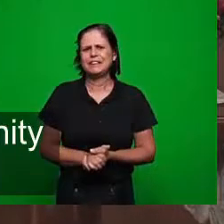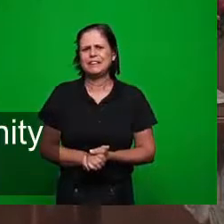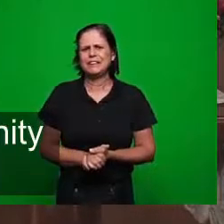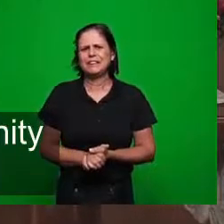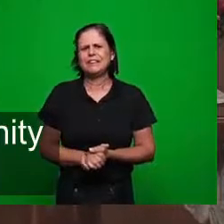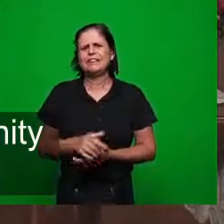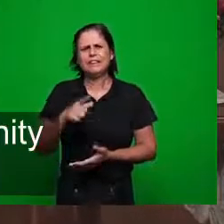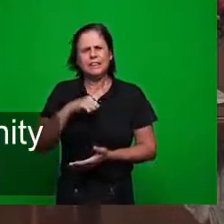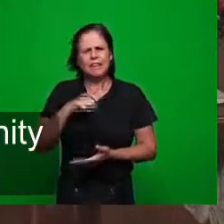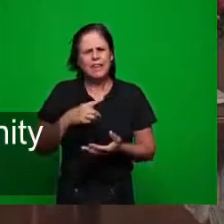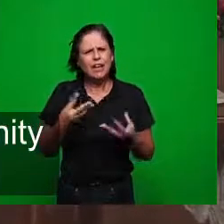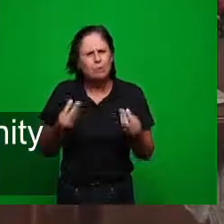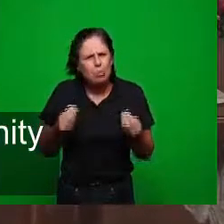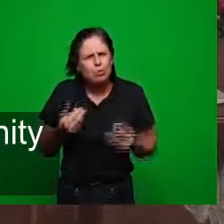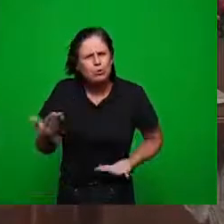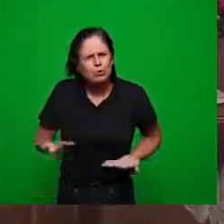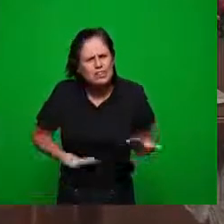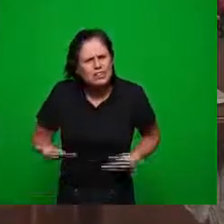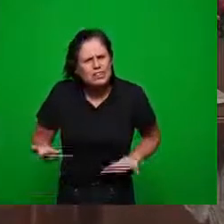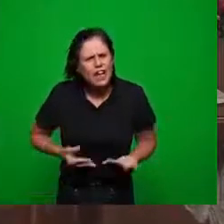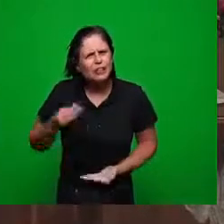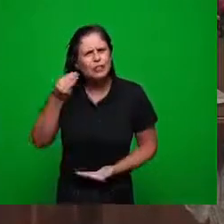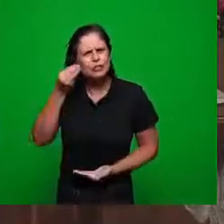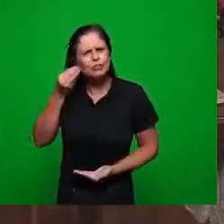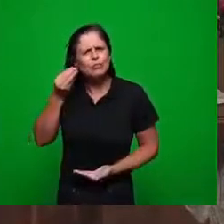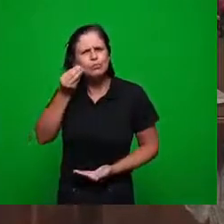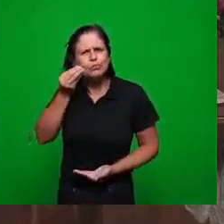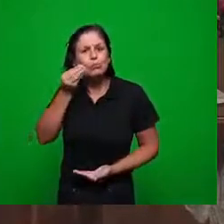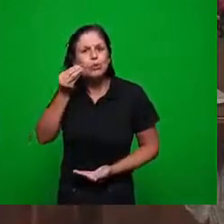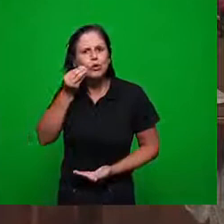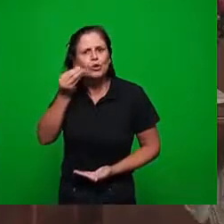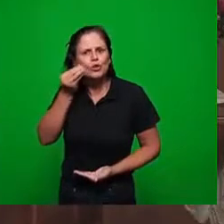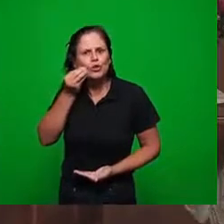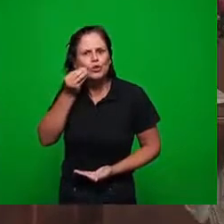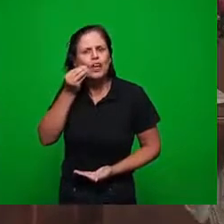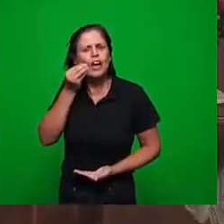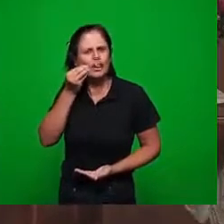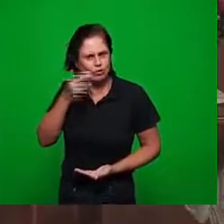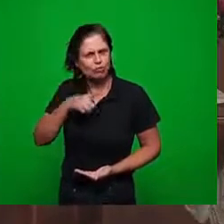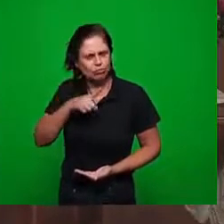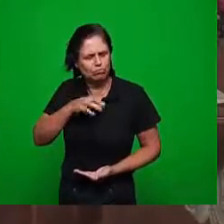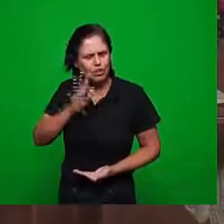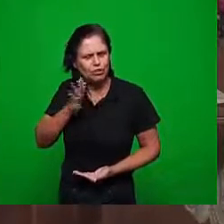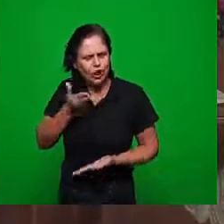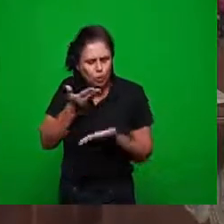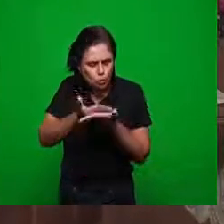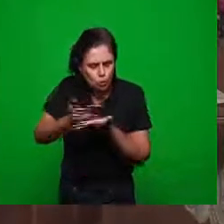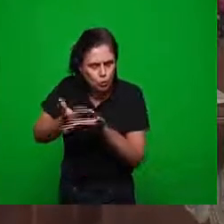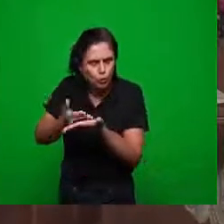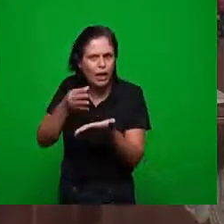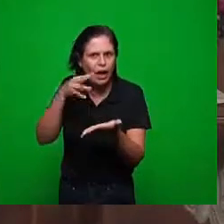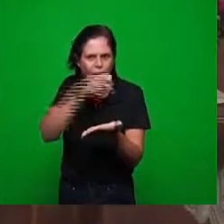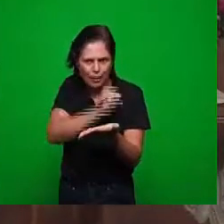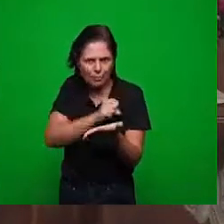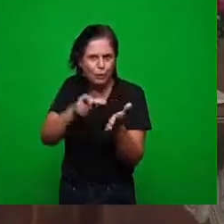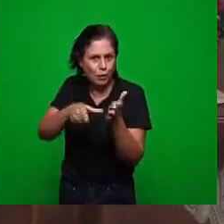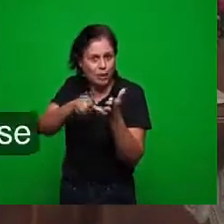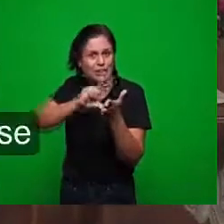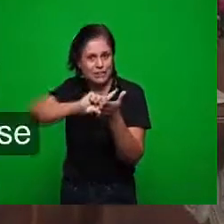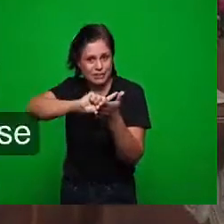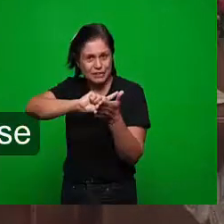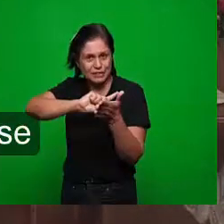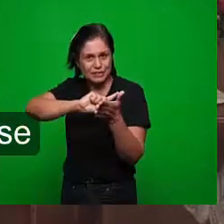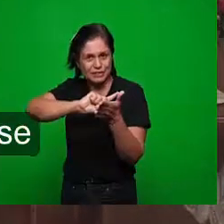já tiveram a oportunidade de ver o estudo rápido que foi feito a